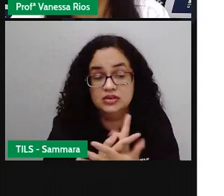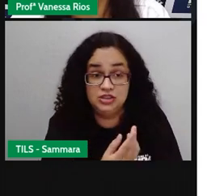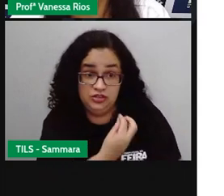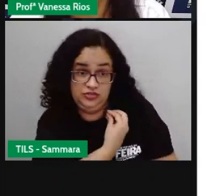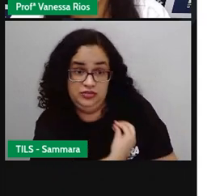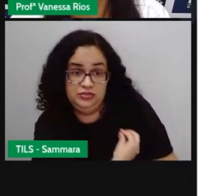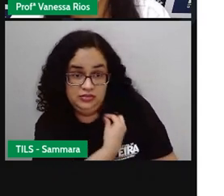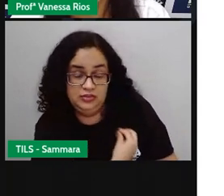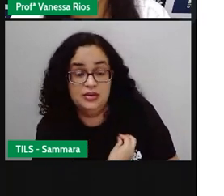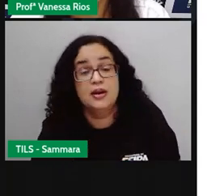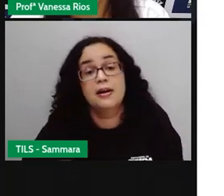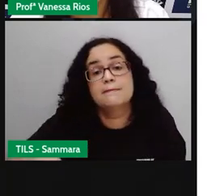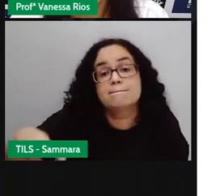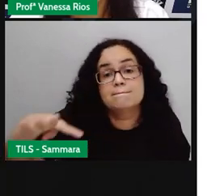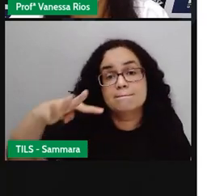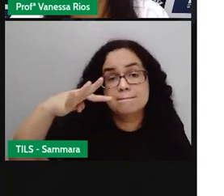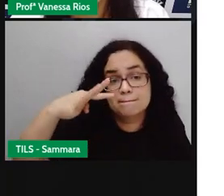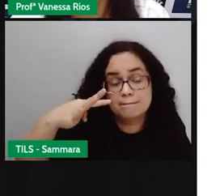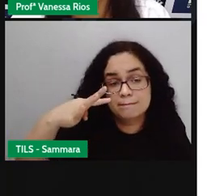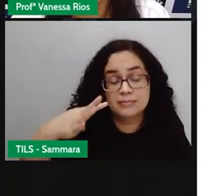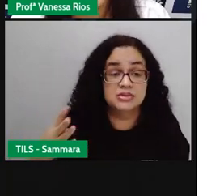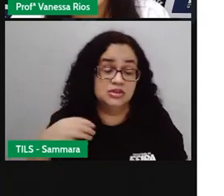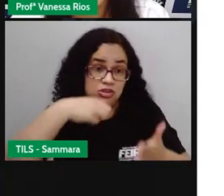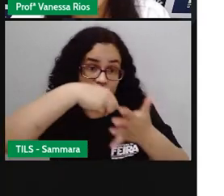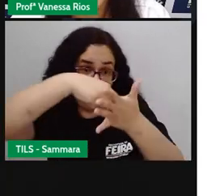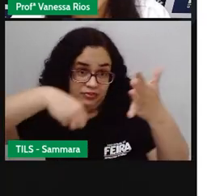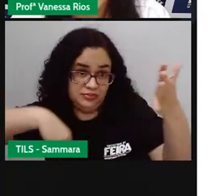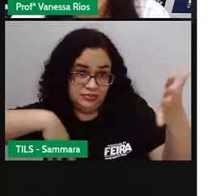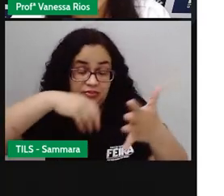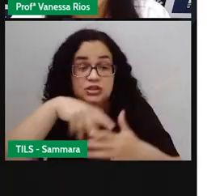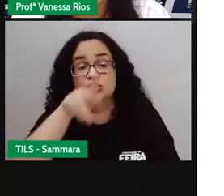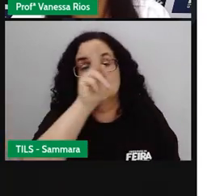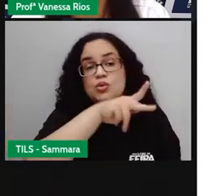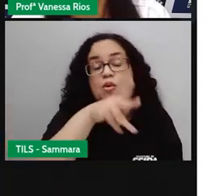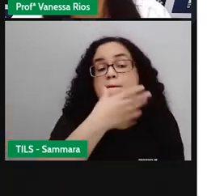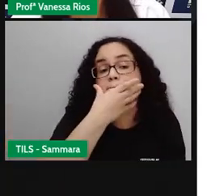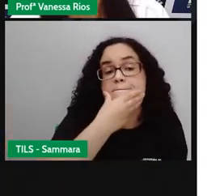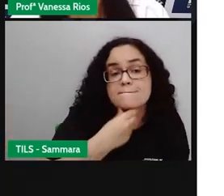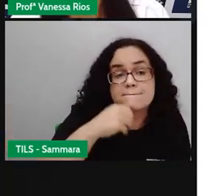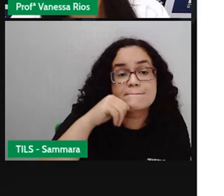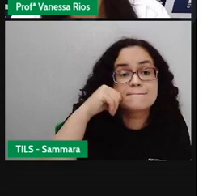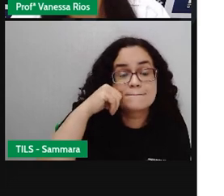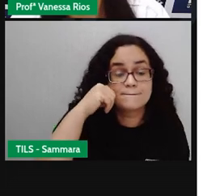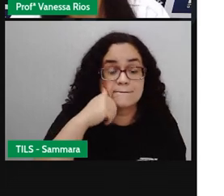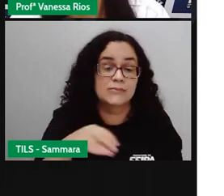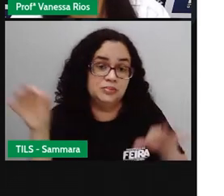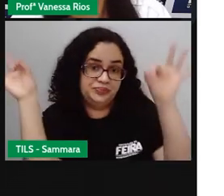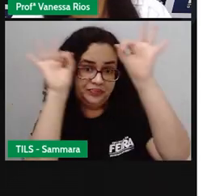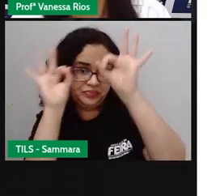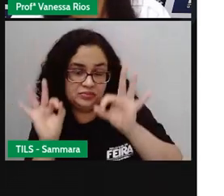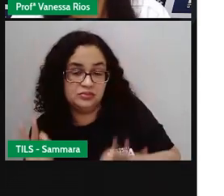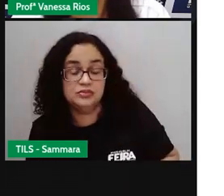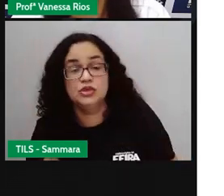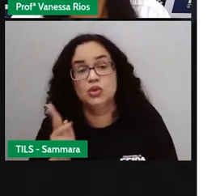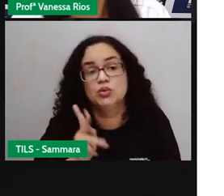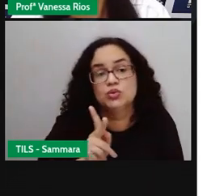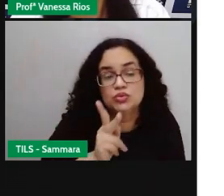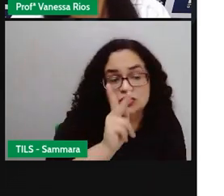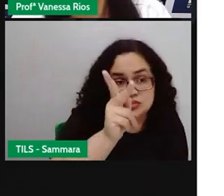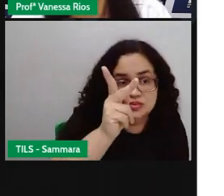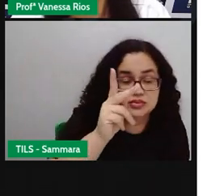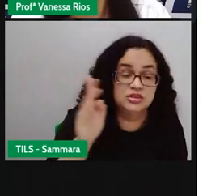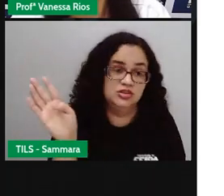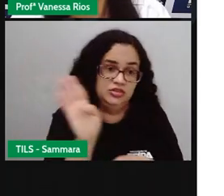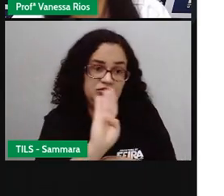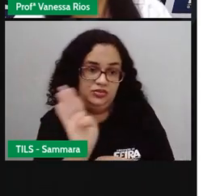vivendo. Prestem aí bastante atenção na atividade que a sua pró ou o seu professor preparou para dar continuidade a